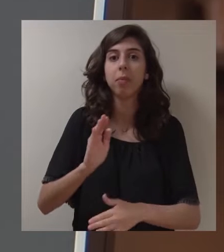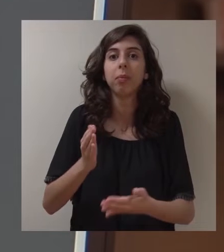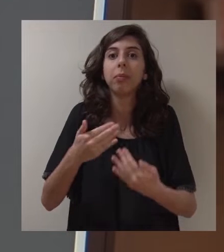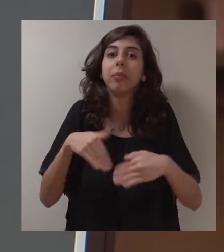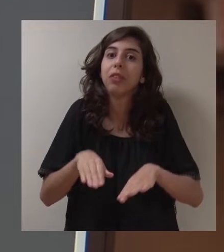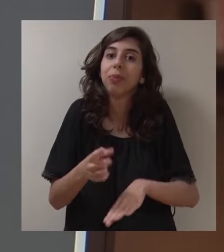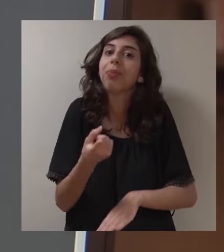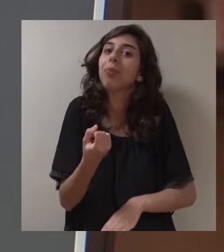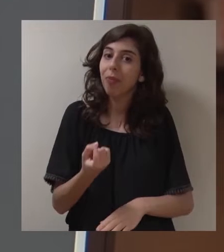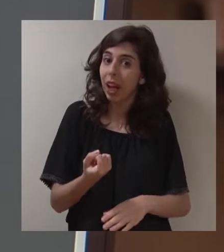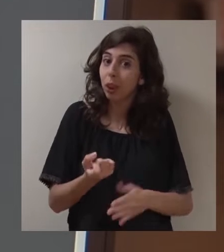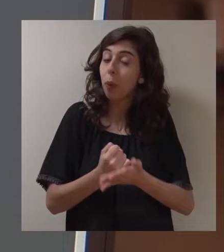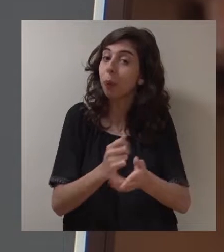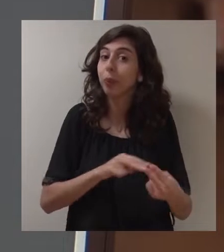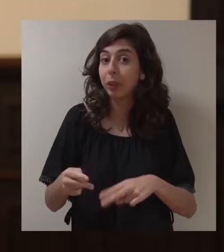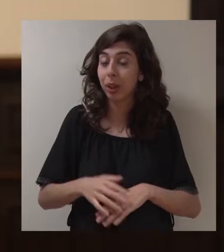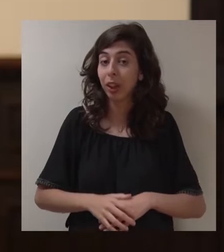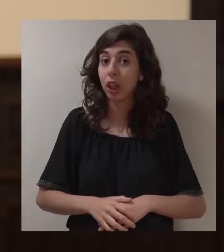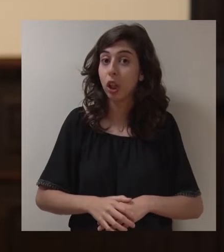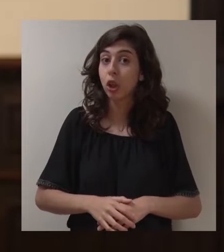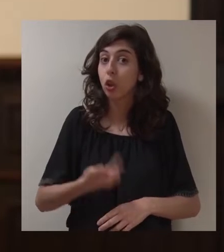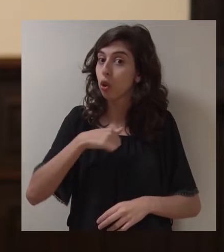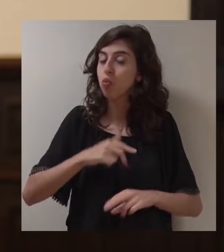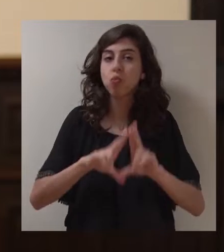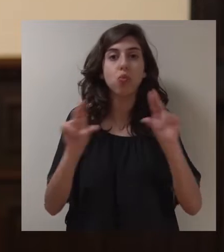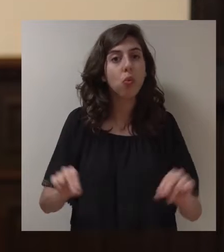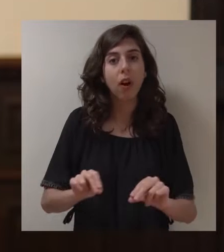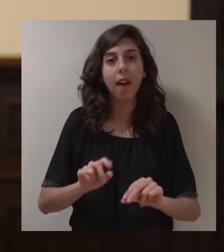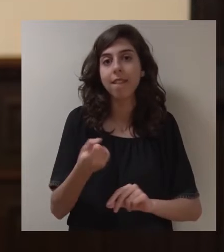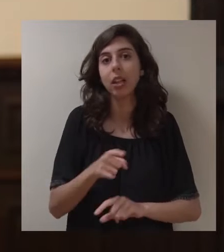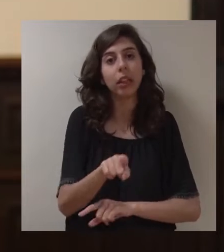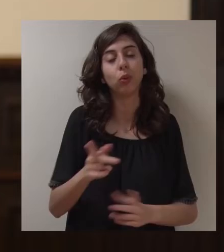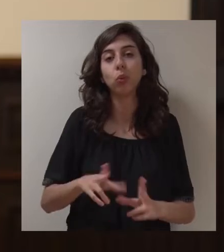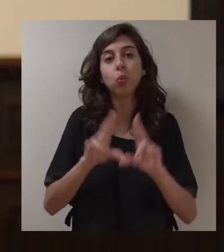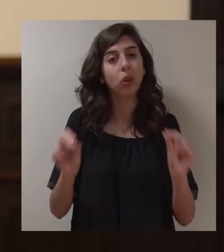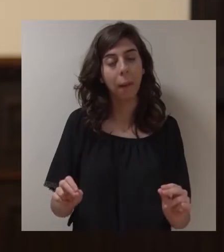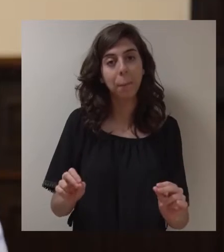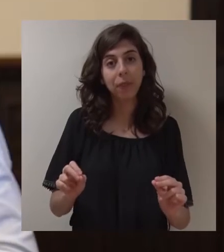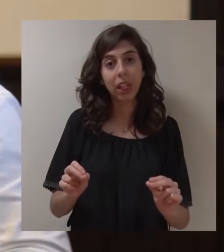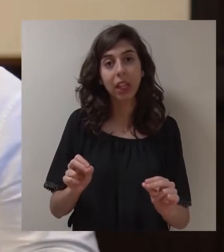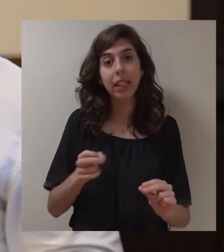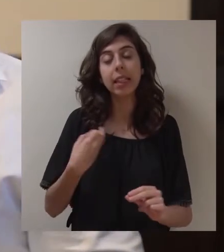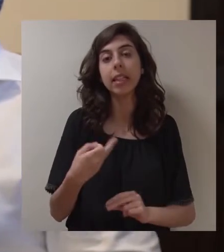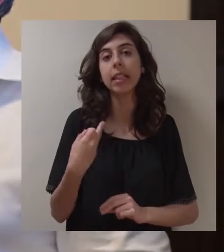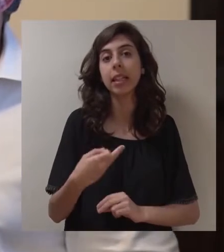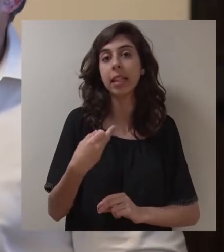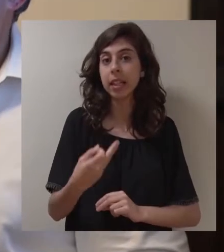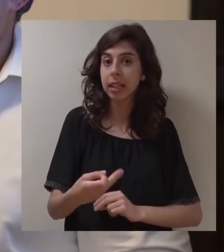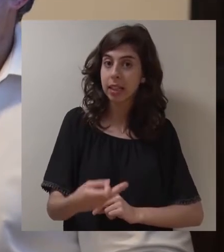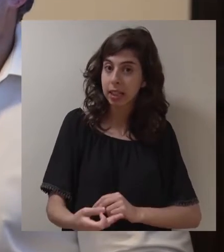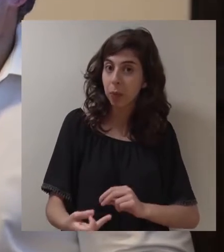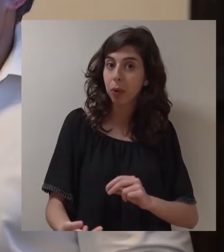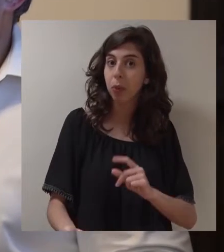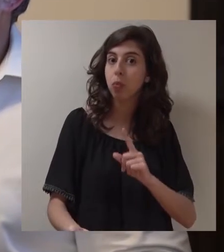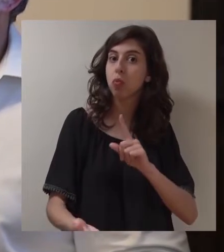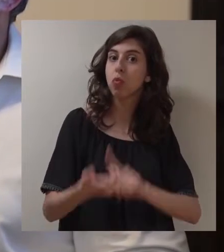excelentes, mas depois falta a componente municipal. Nós nunca faltámos à componente municipal e conseguimos sempre